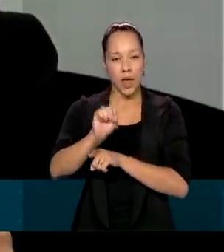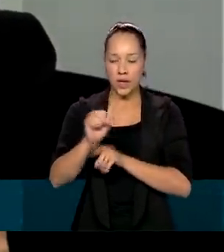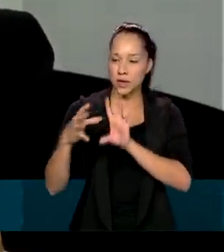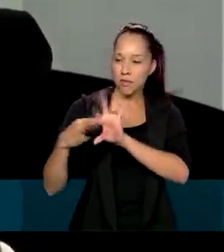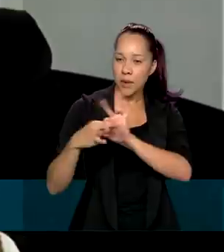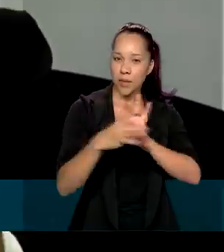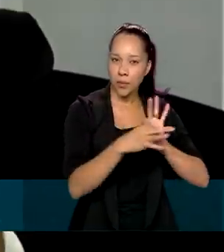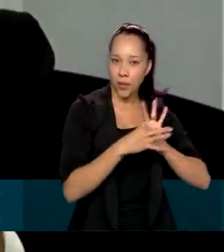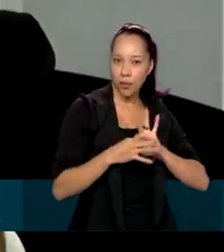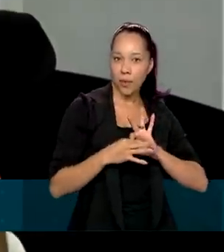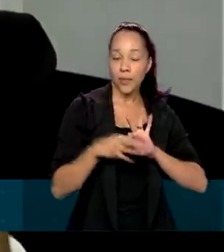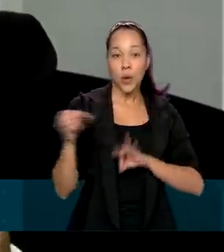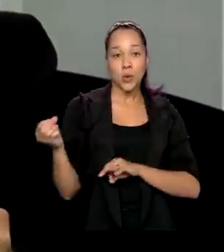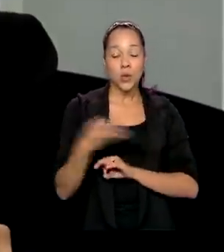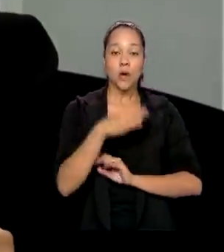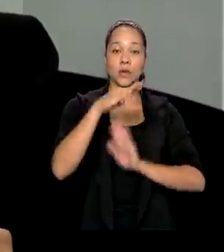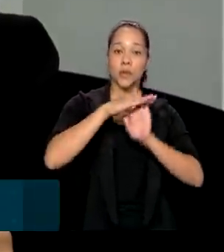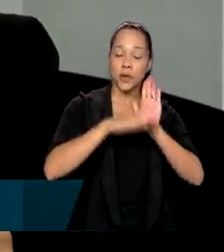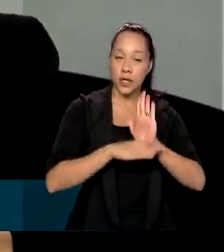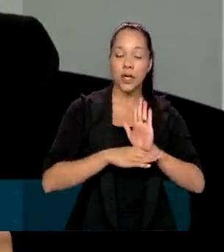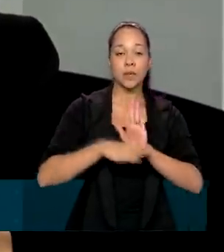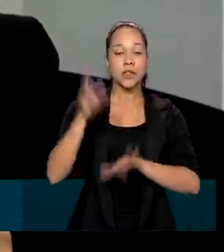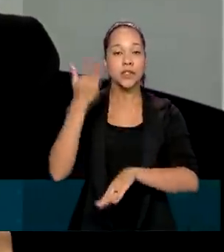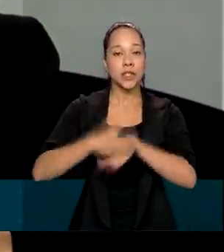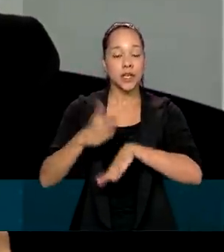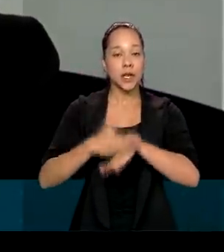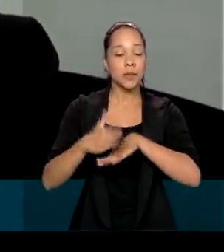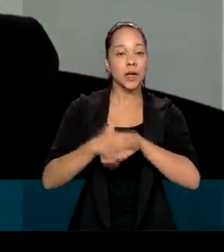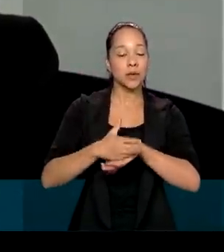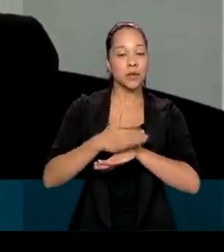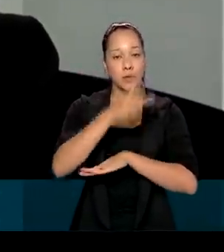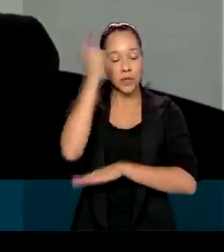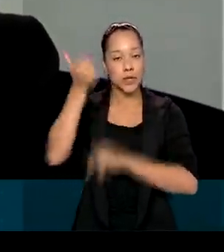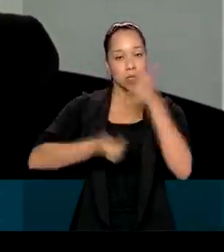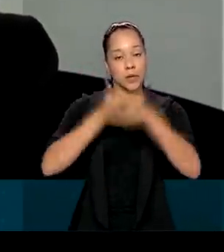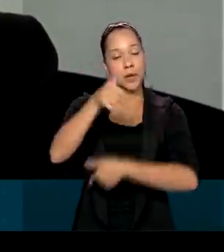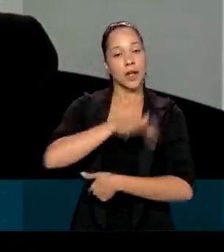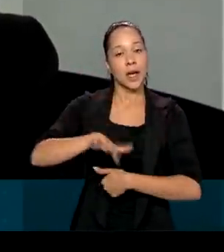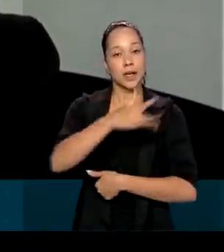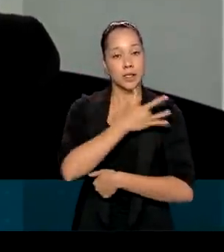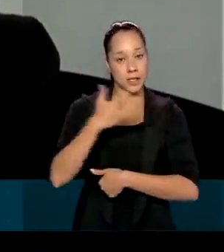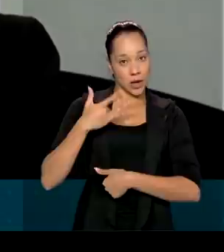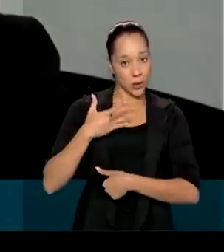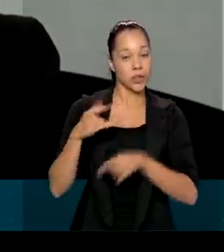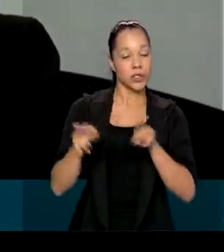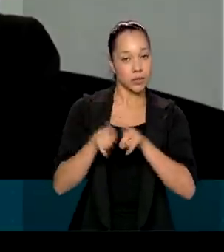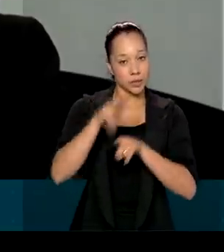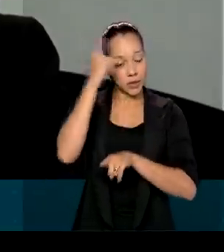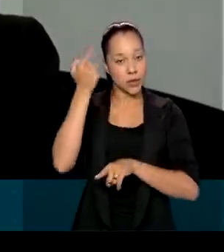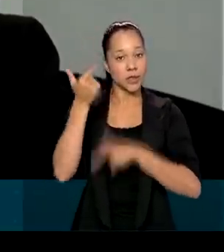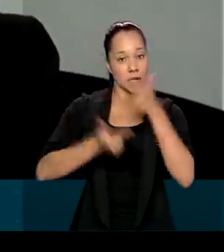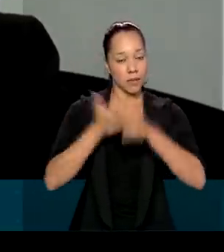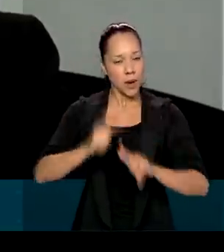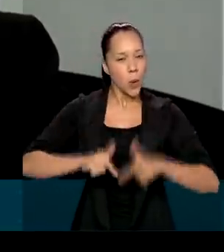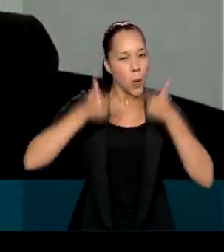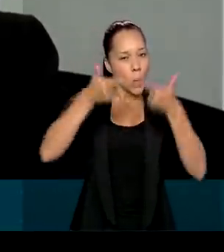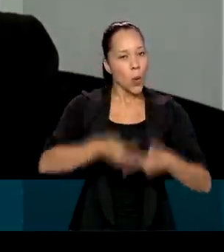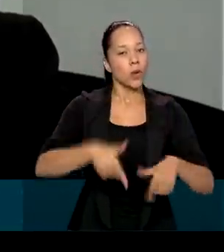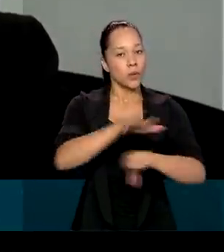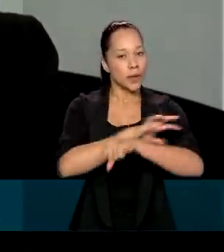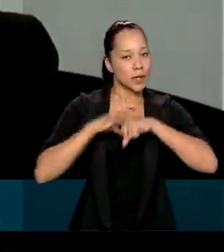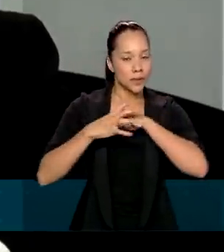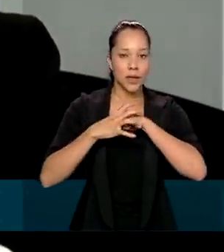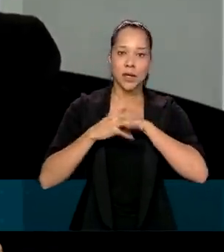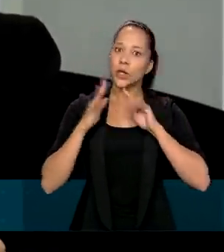os novos programas de capacitação de agentes comunitários e de agentes de combate à pandemia, isso